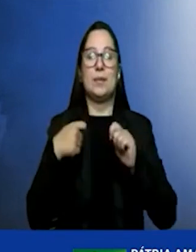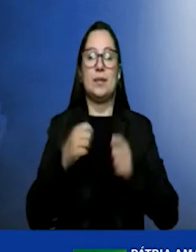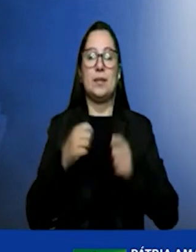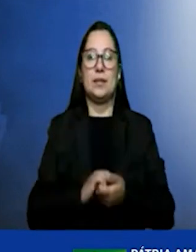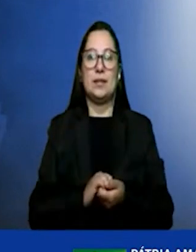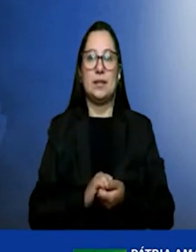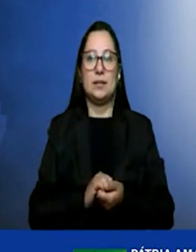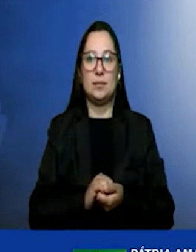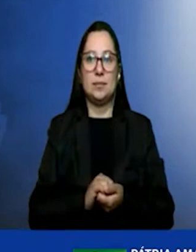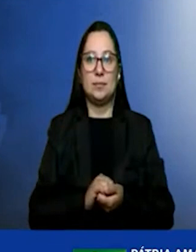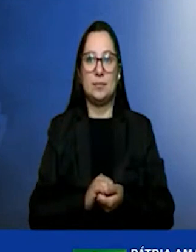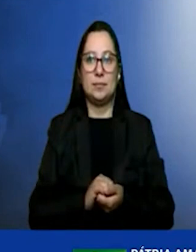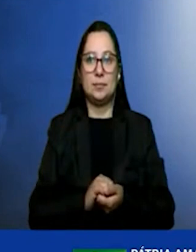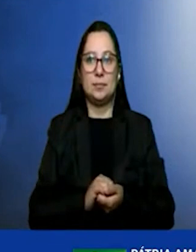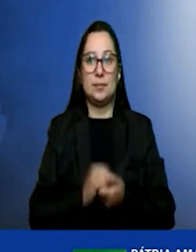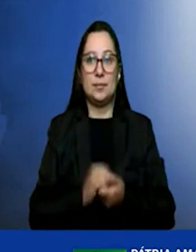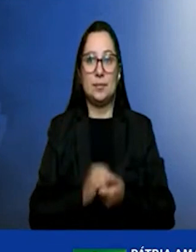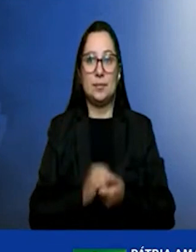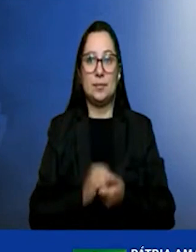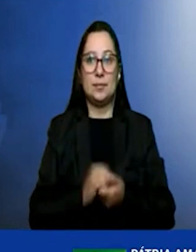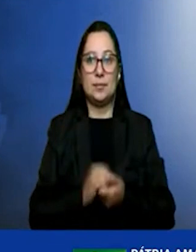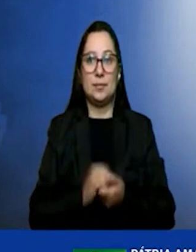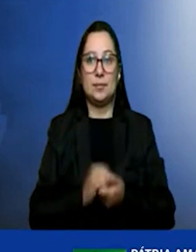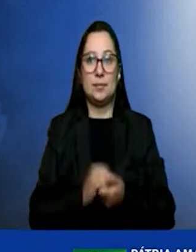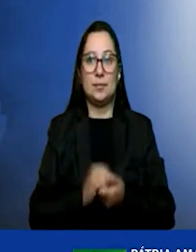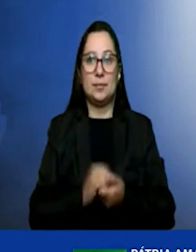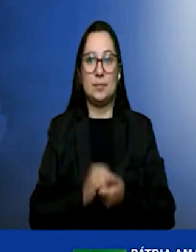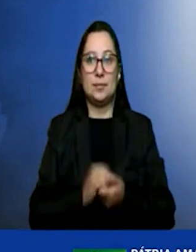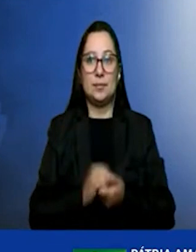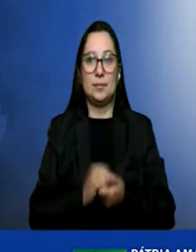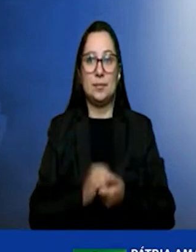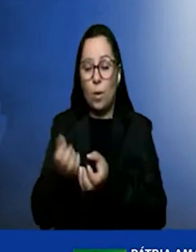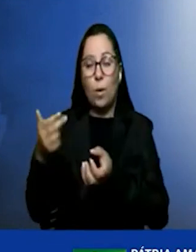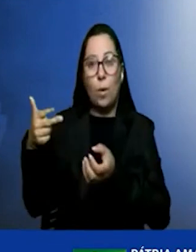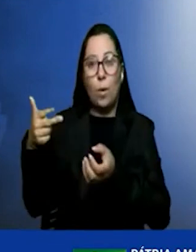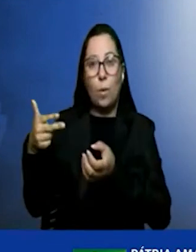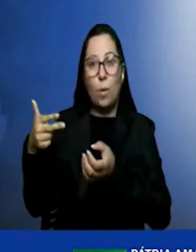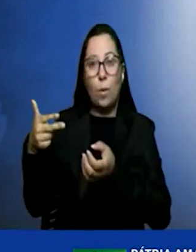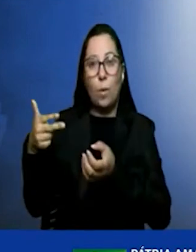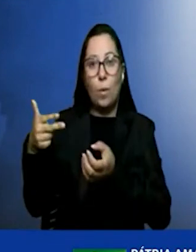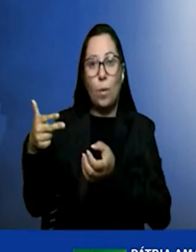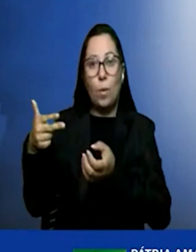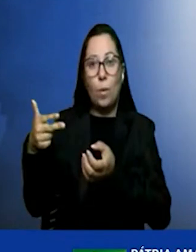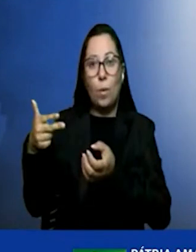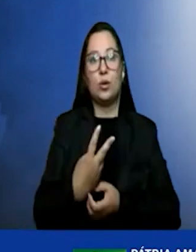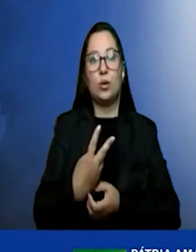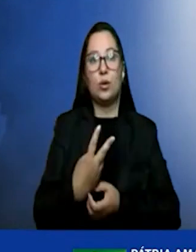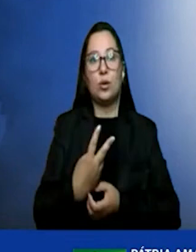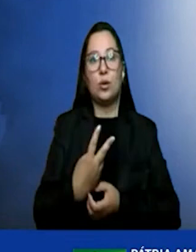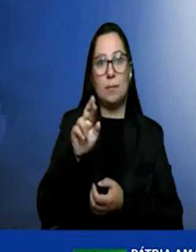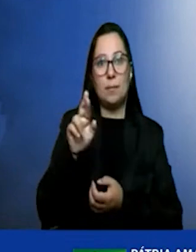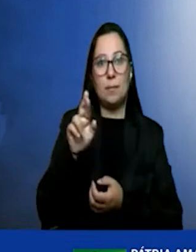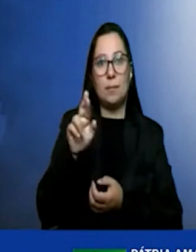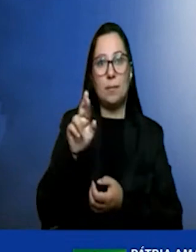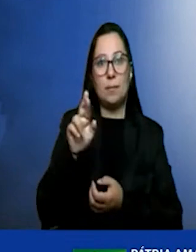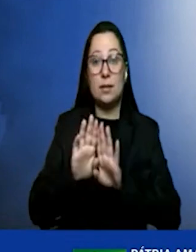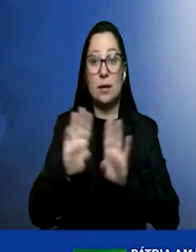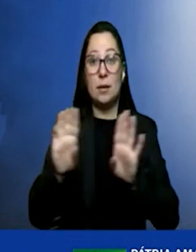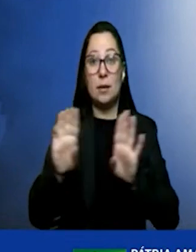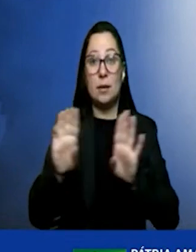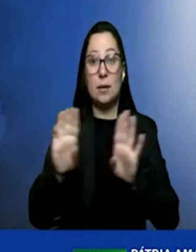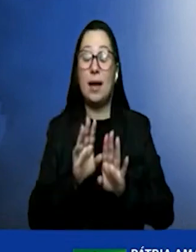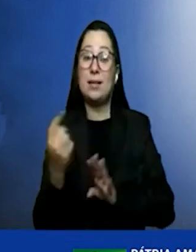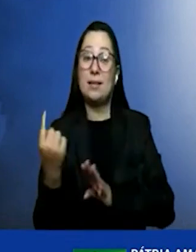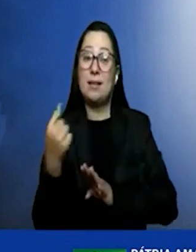enche os pneus do carro hoje, a gente enche os pneus a cerca de dois bars. Para a gente colocar hidrogênio no carro, são 700 bar.